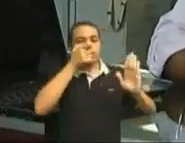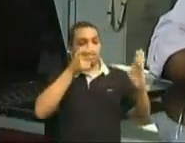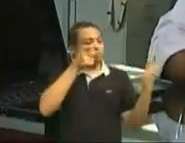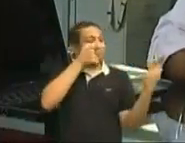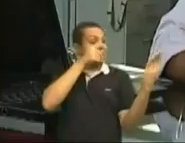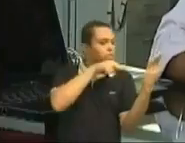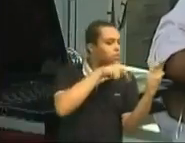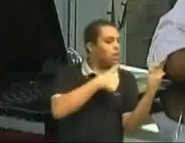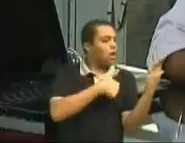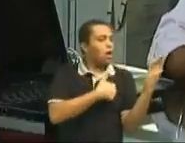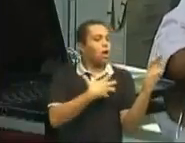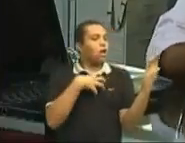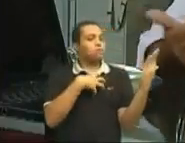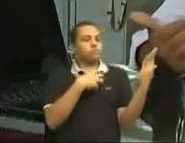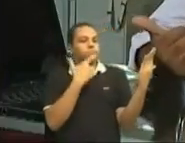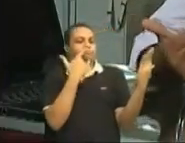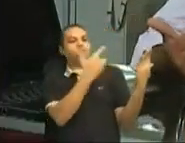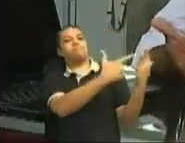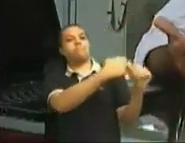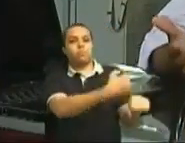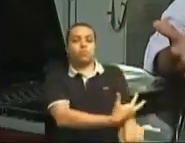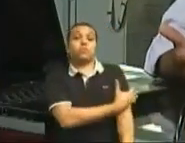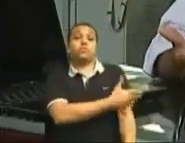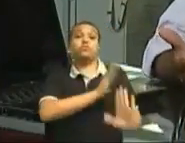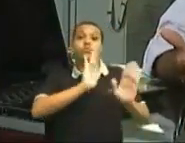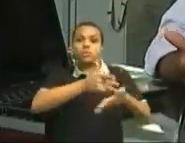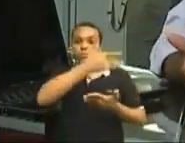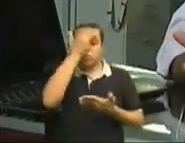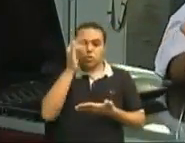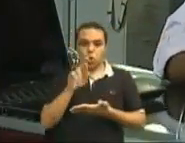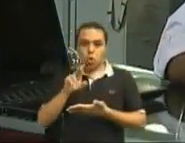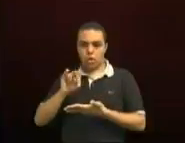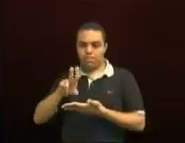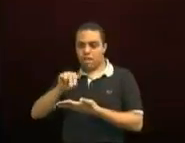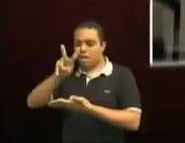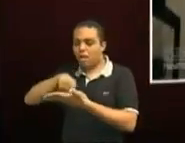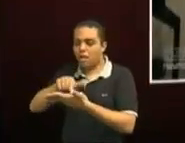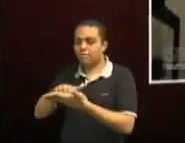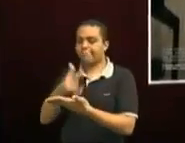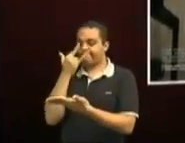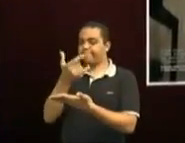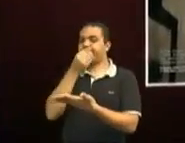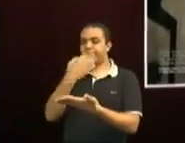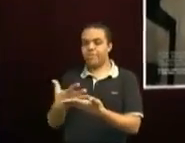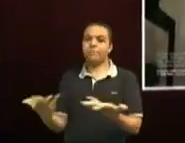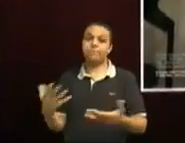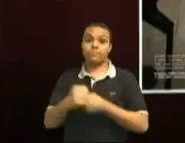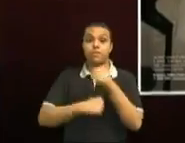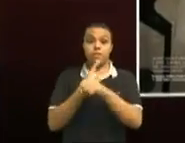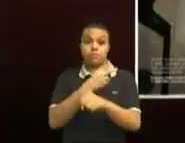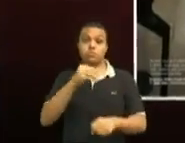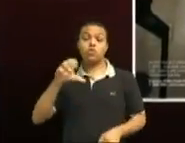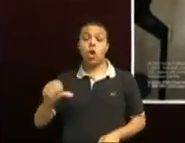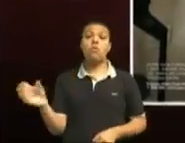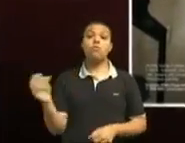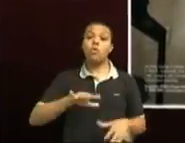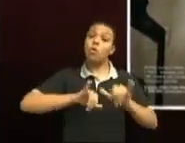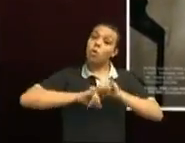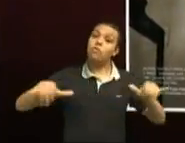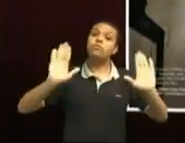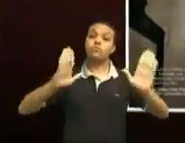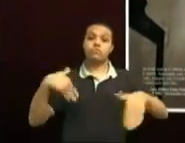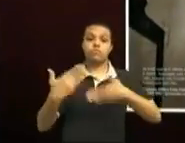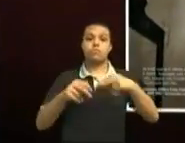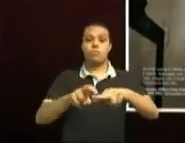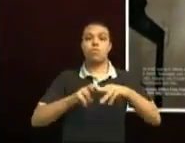é muito bacana e as pessoas que se envolveram, viram o roteiro, acharam muito bom. Em 2009, uma nova campanha foi